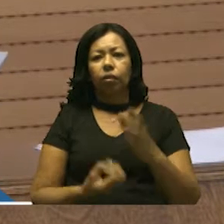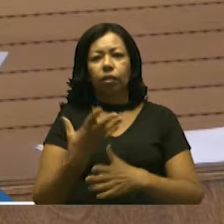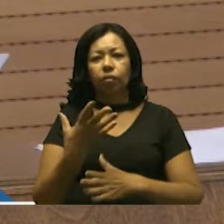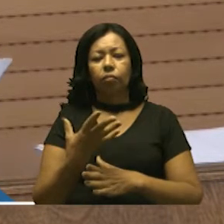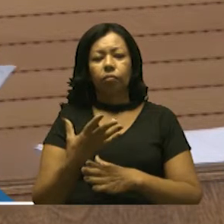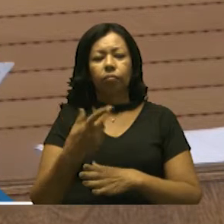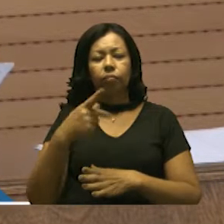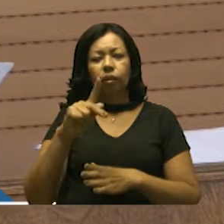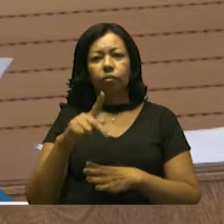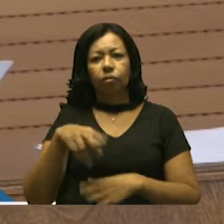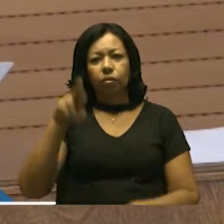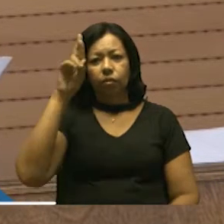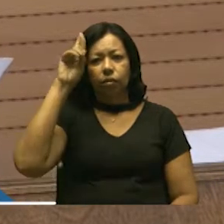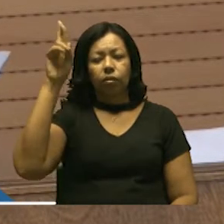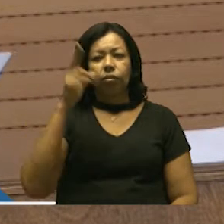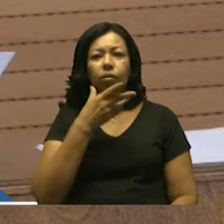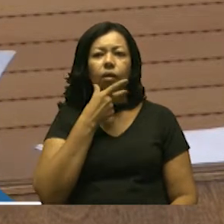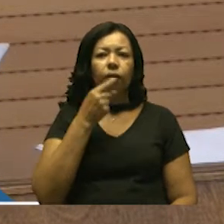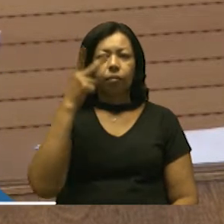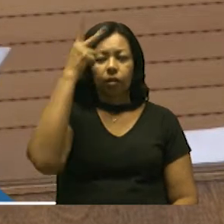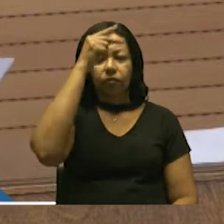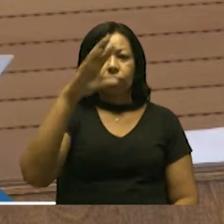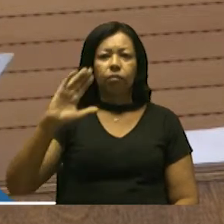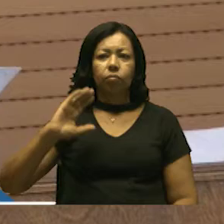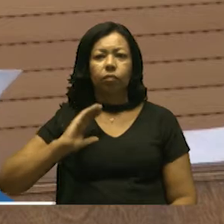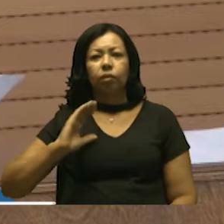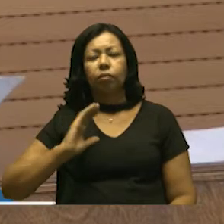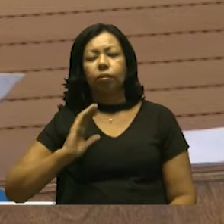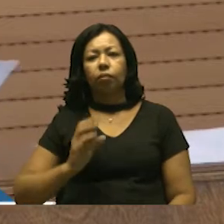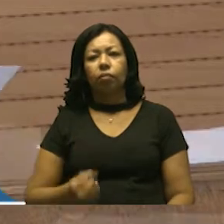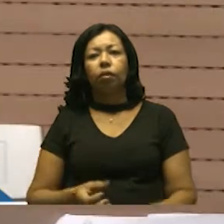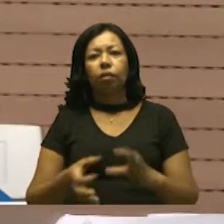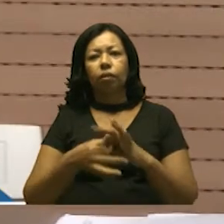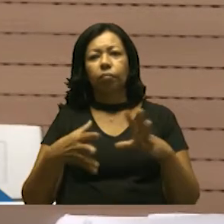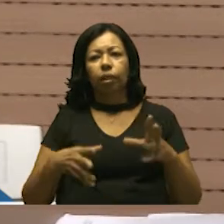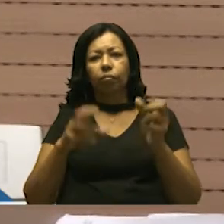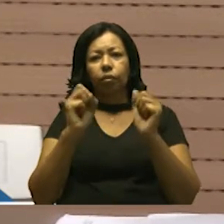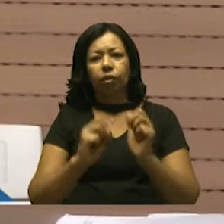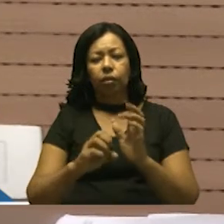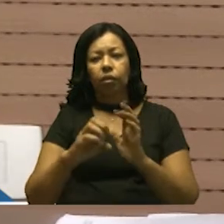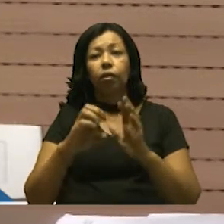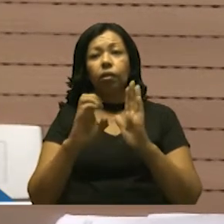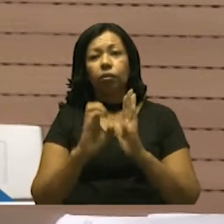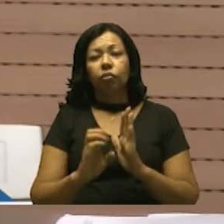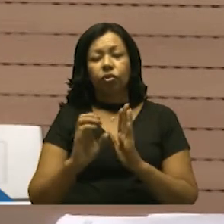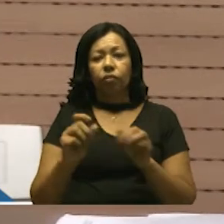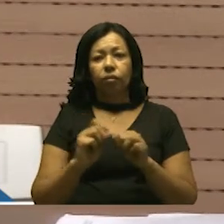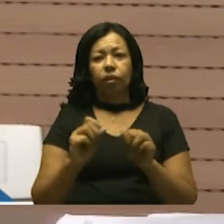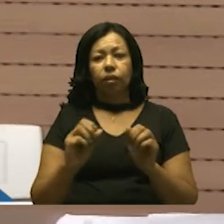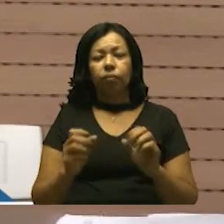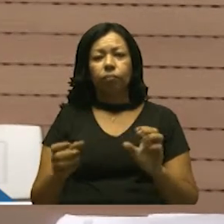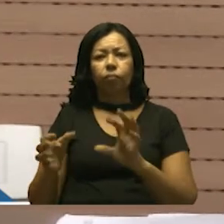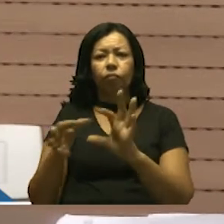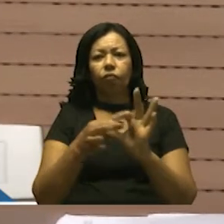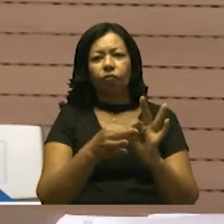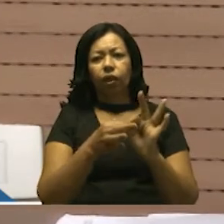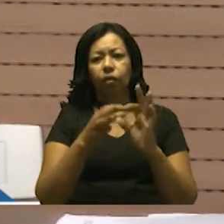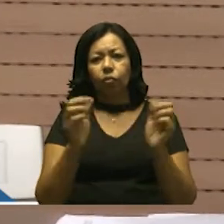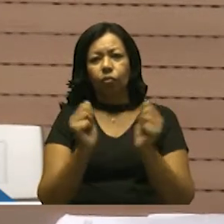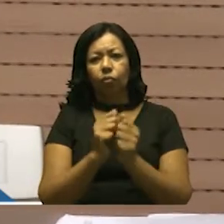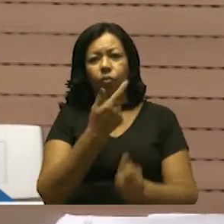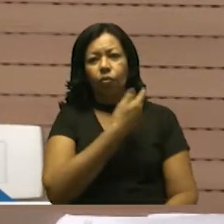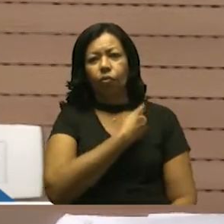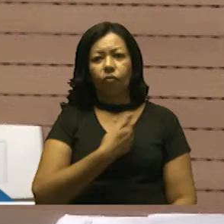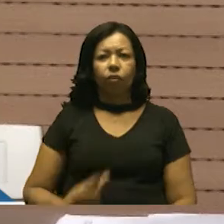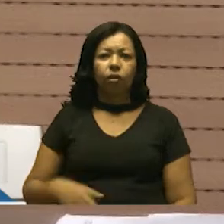excelentíssimo senhor Prefeito Municipal, que autoriza o Poder Executivo a celebrar convênio com o